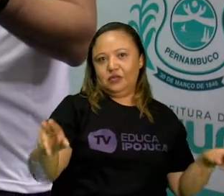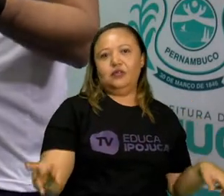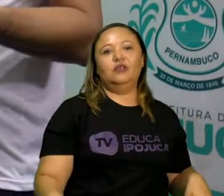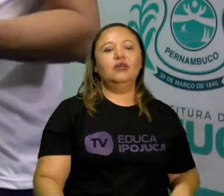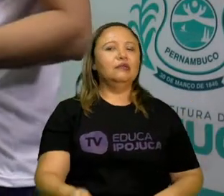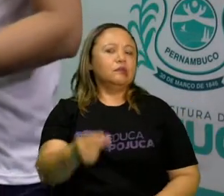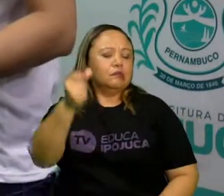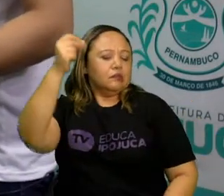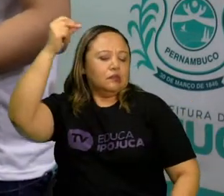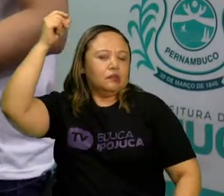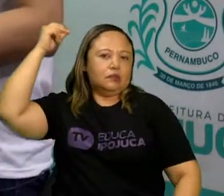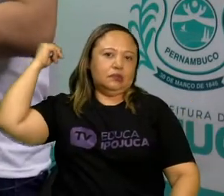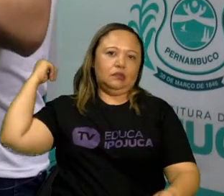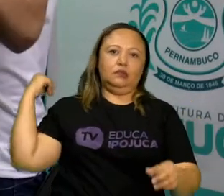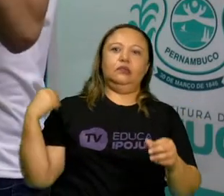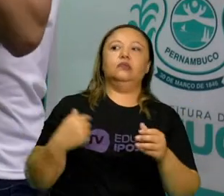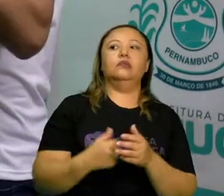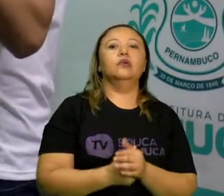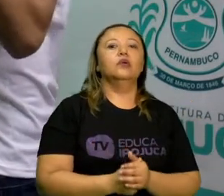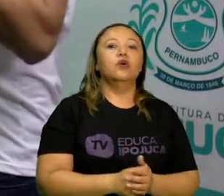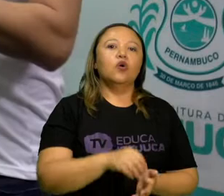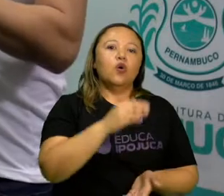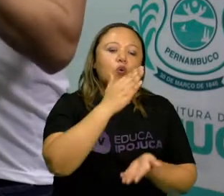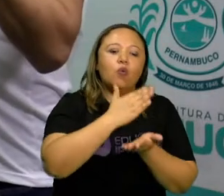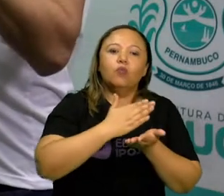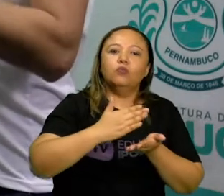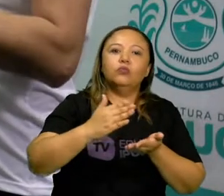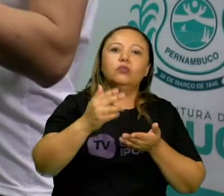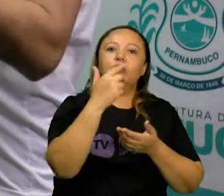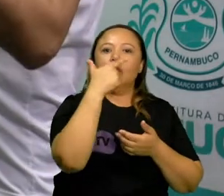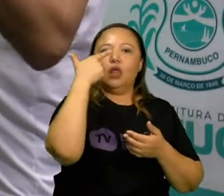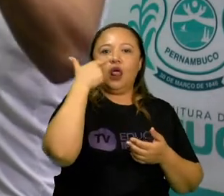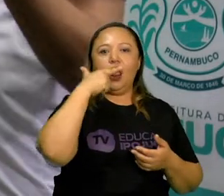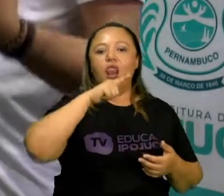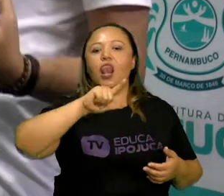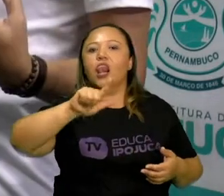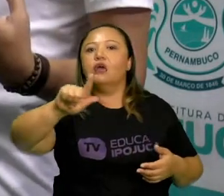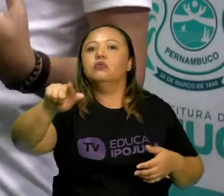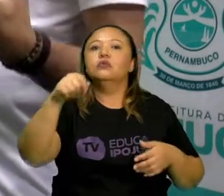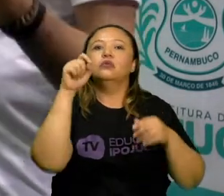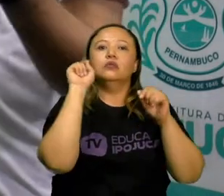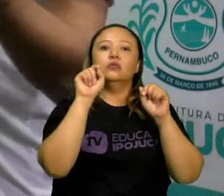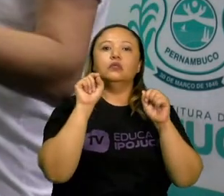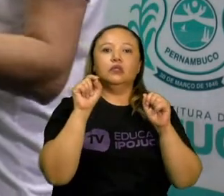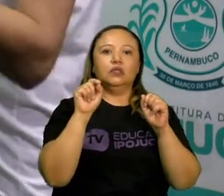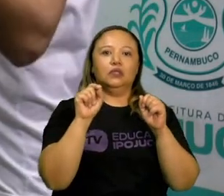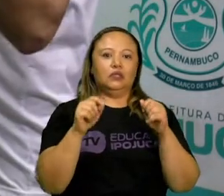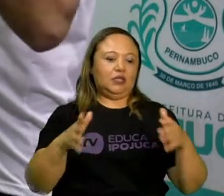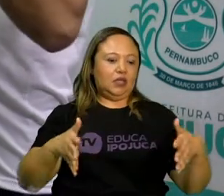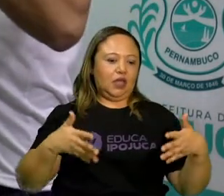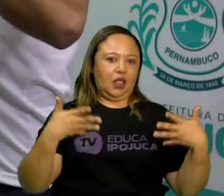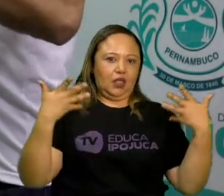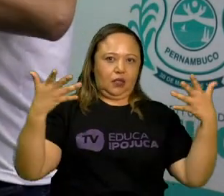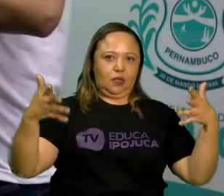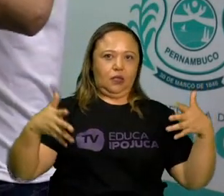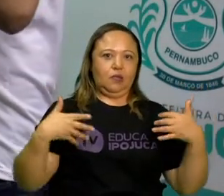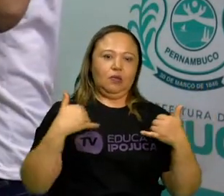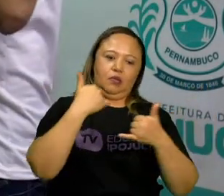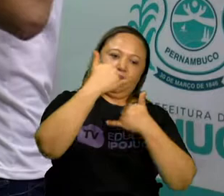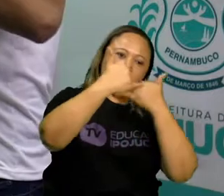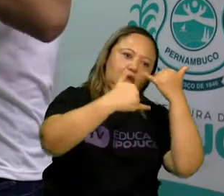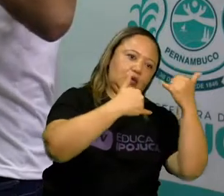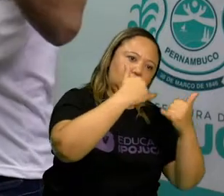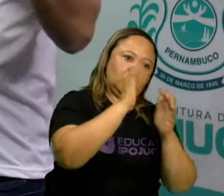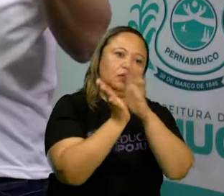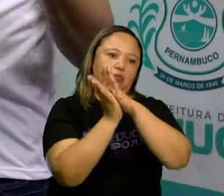há milênios atrás. Constitui uma linguagem do teatro de animação, como o teatro de marionetes,